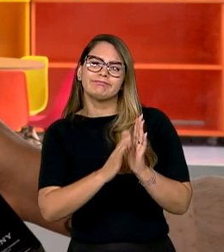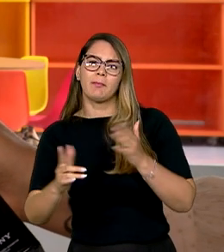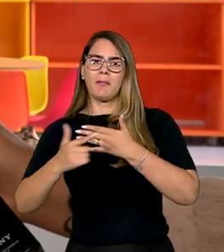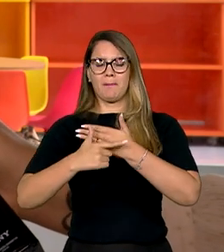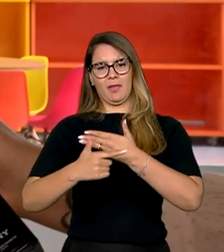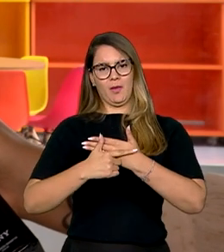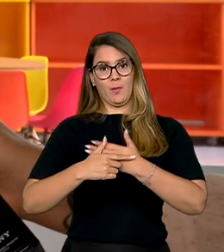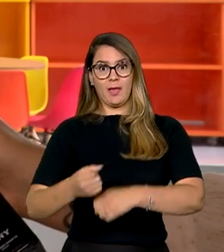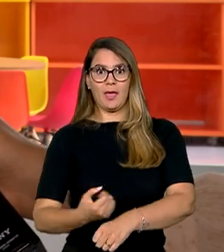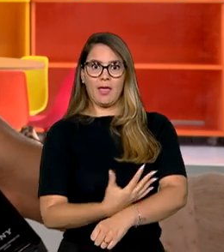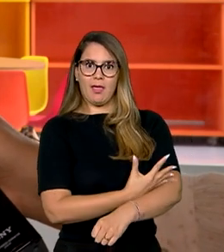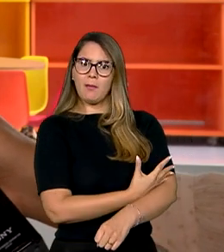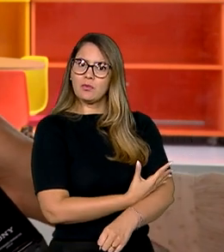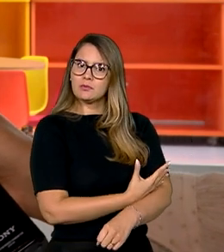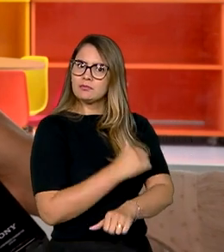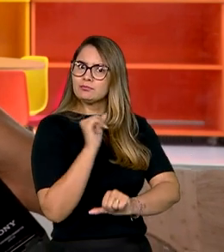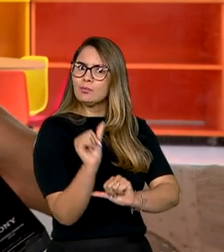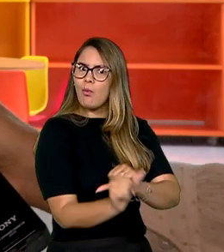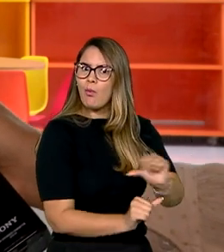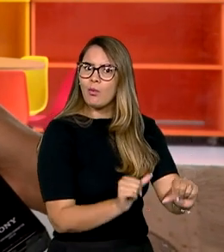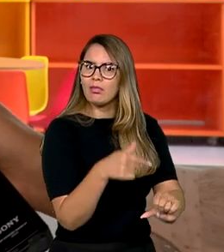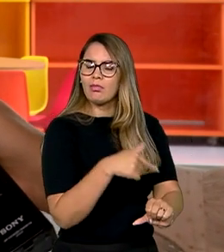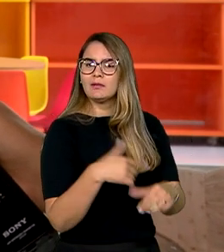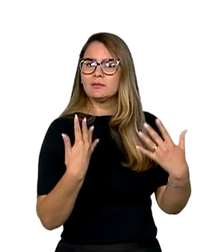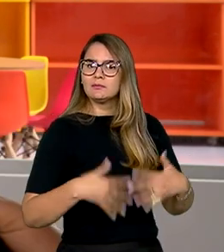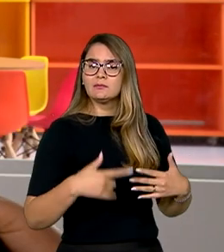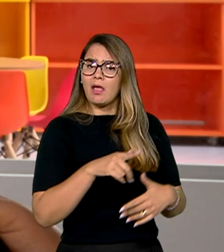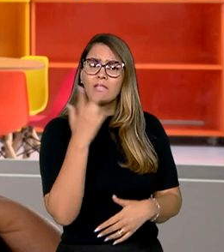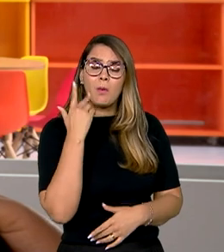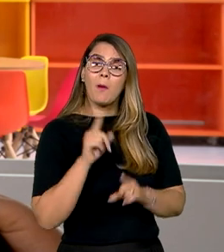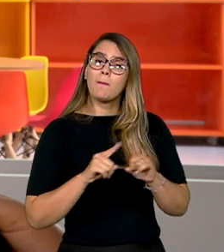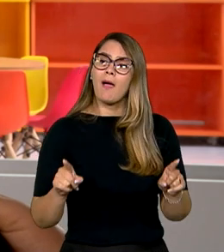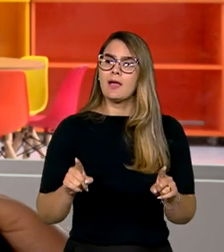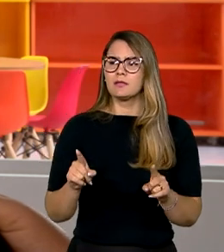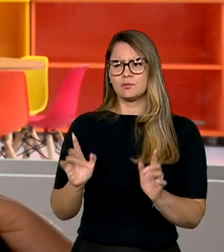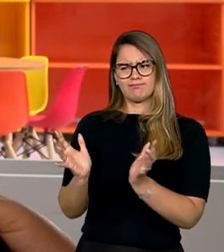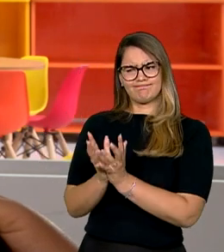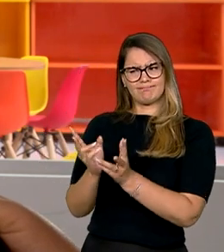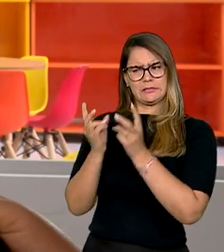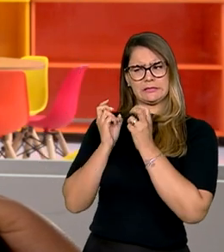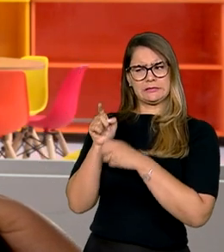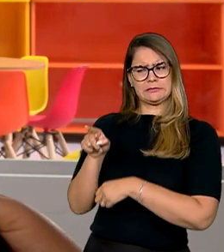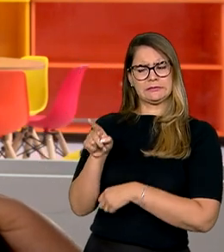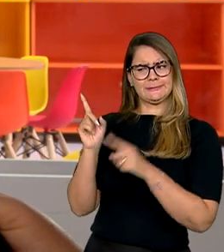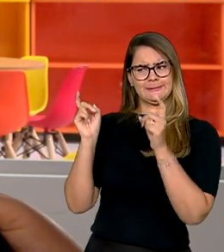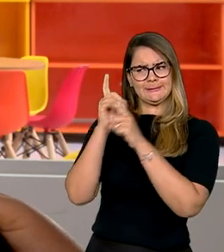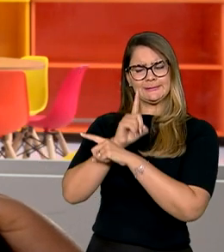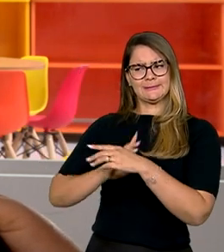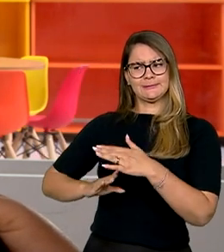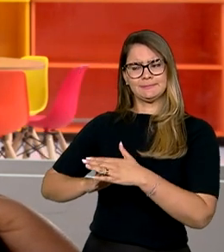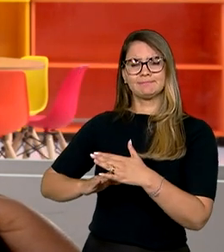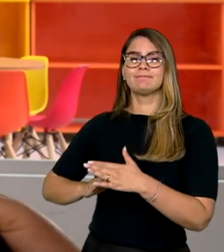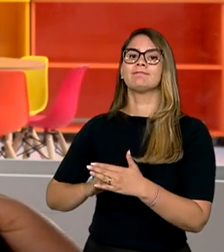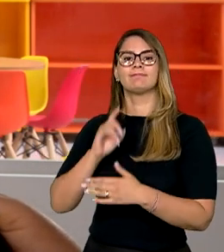Isso demanda emocionalmente ela também muito, então isso é um quadro mais comum. Quando a equipe percebe que está tendo uma dificuldade, e aí a gente